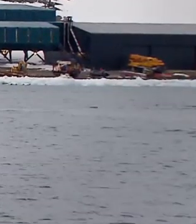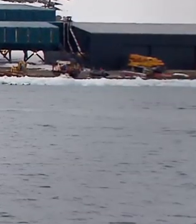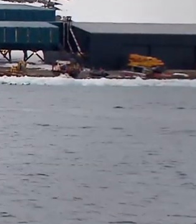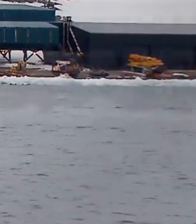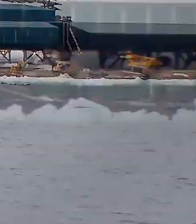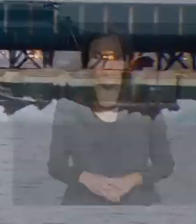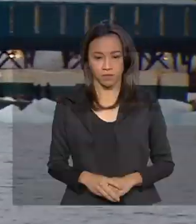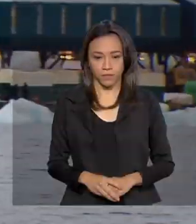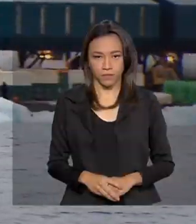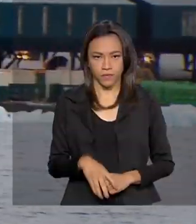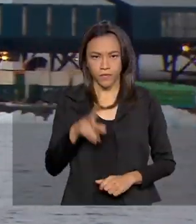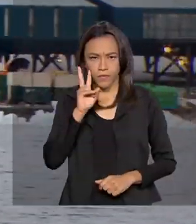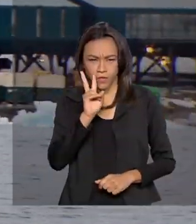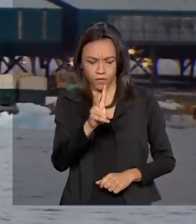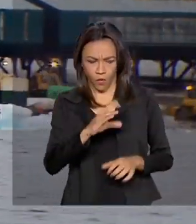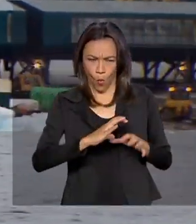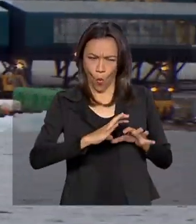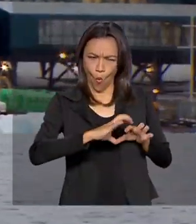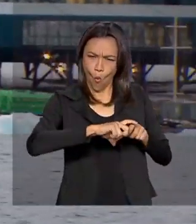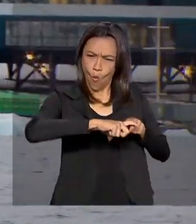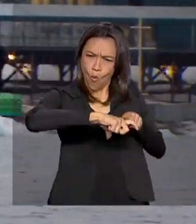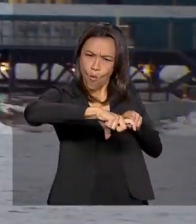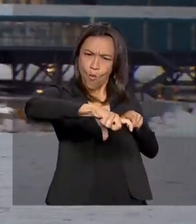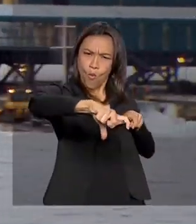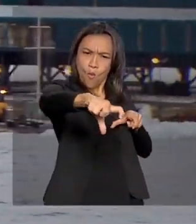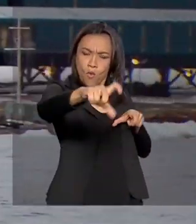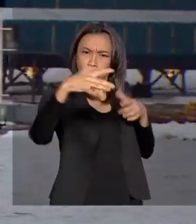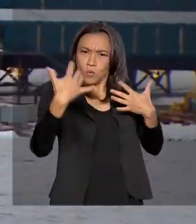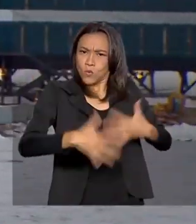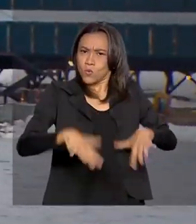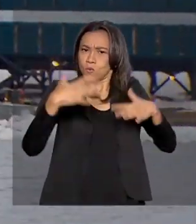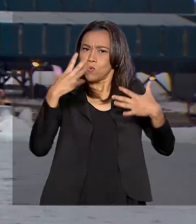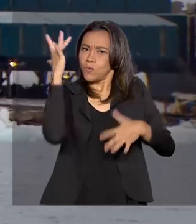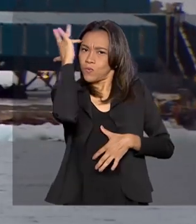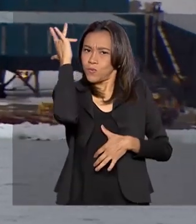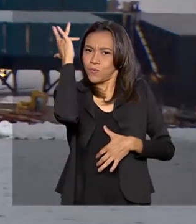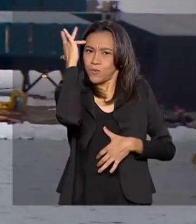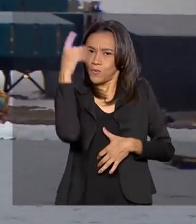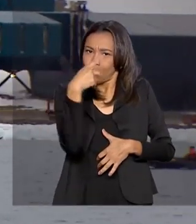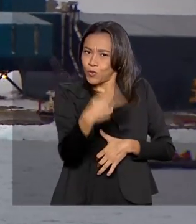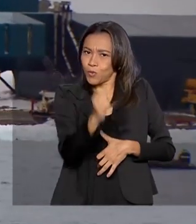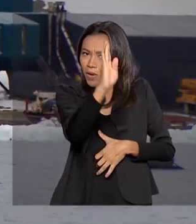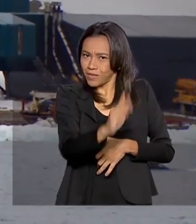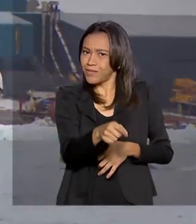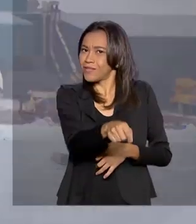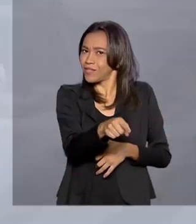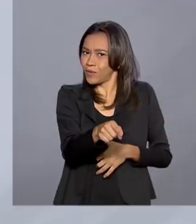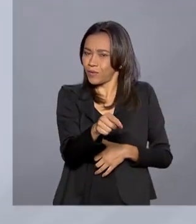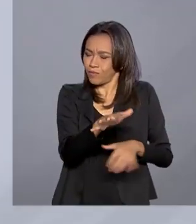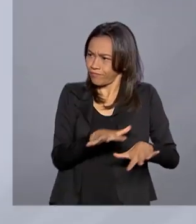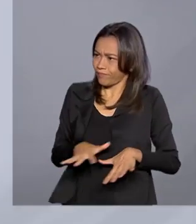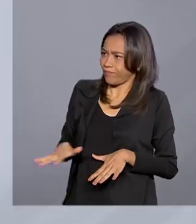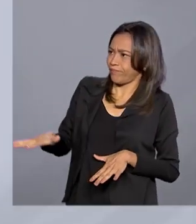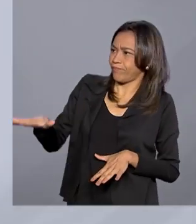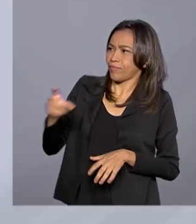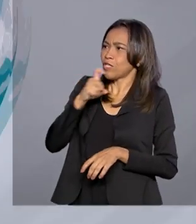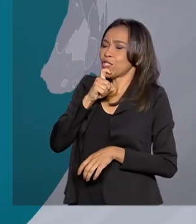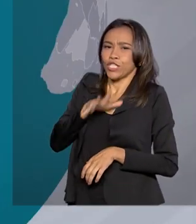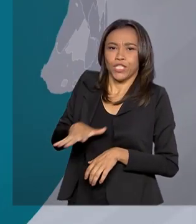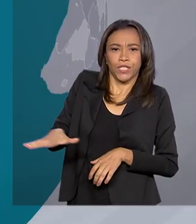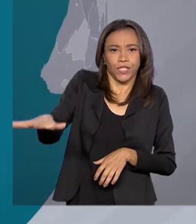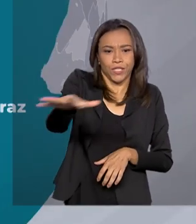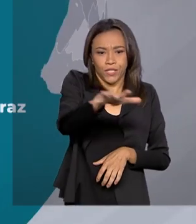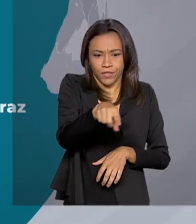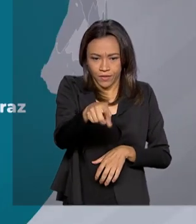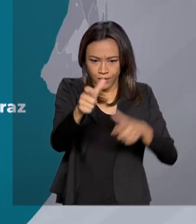De longe, a estrutura imponente da nova base brasileira na Antártica chama a atenção no meio do gelo. Localizada na ilha de Rei